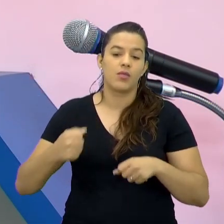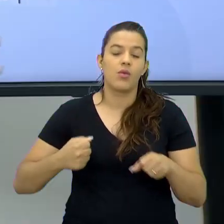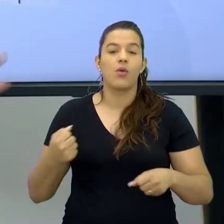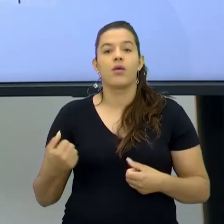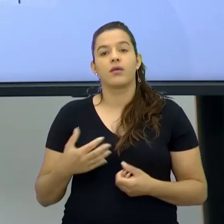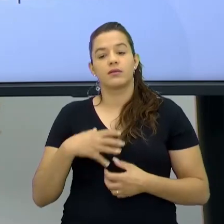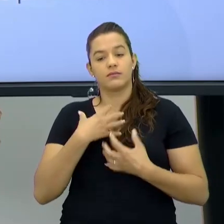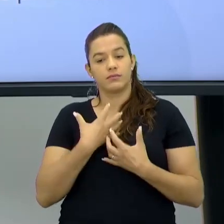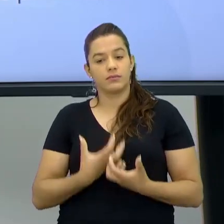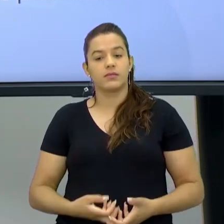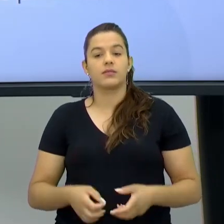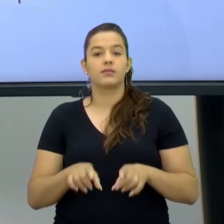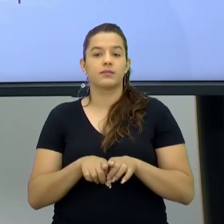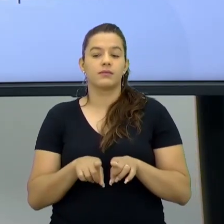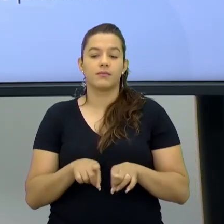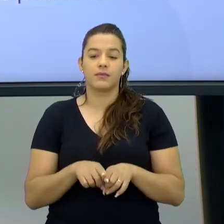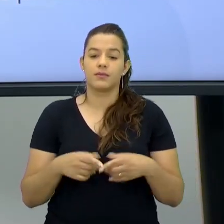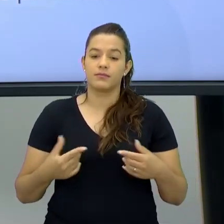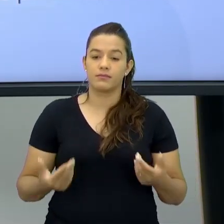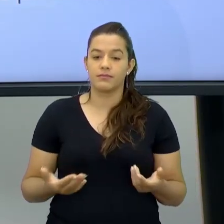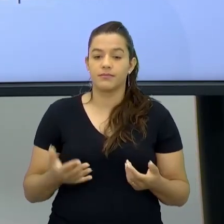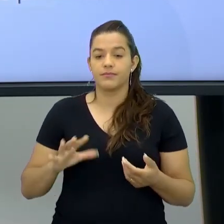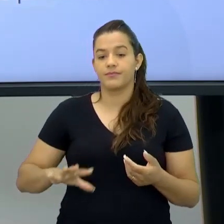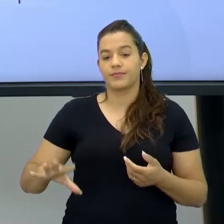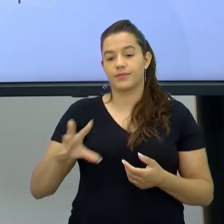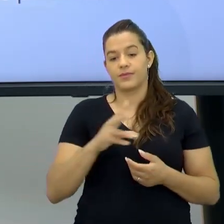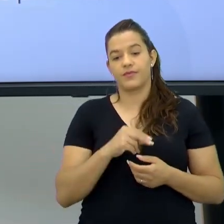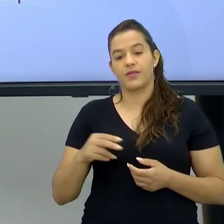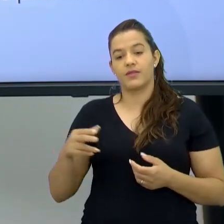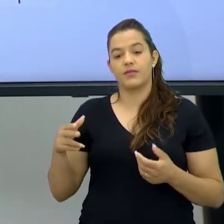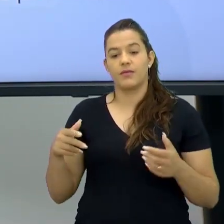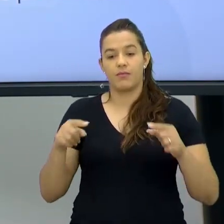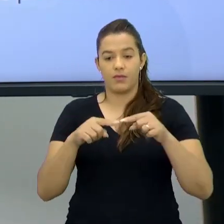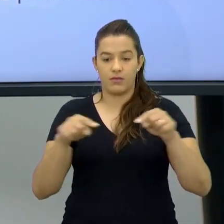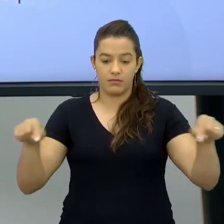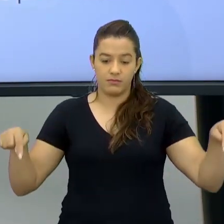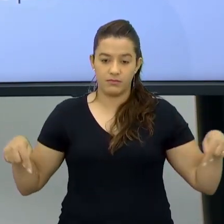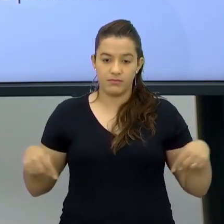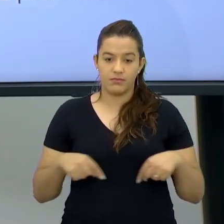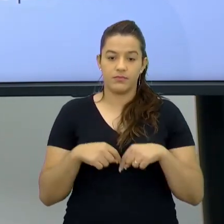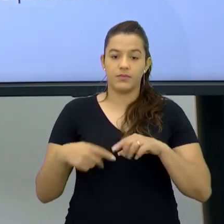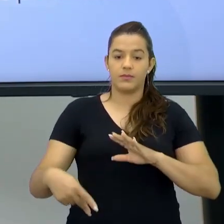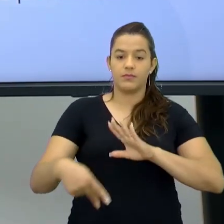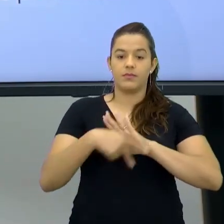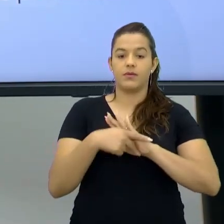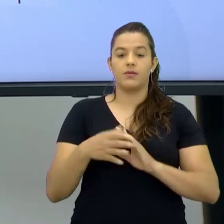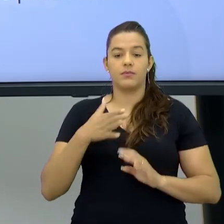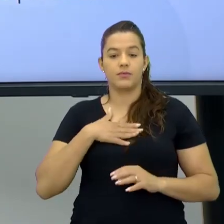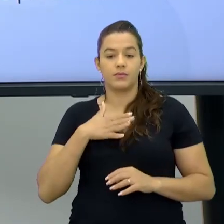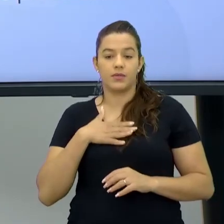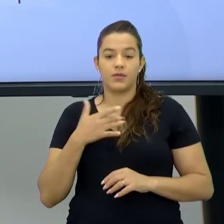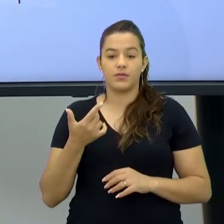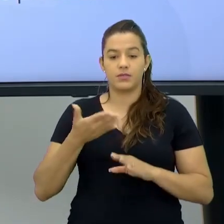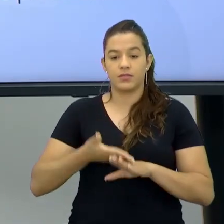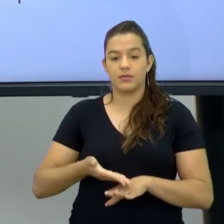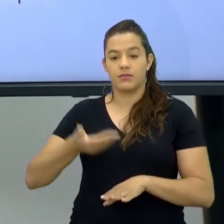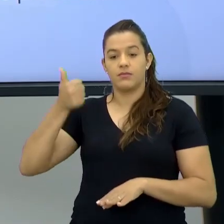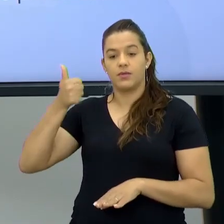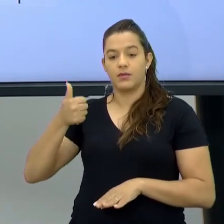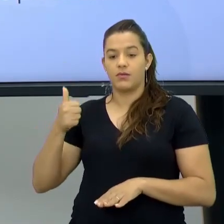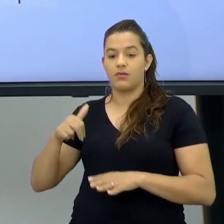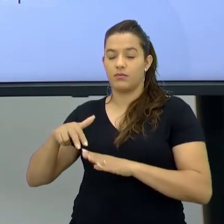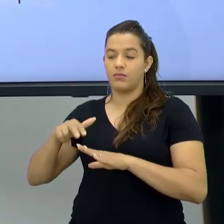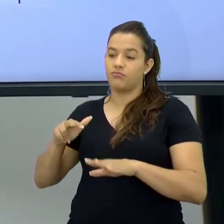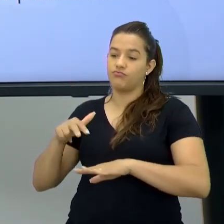No caso ali na quadra E aí assim Ai aquilo nunca foi um espaço meu Nunca foi um espaço seu Porque eu sempre preferi não jogar